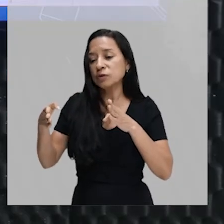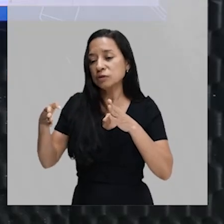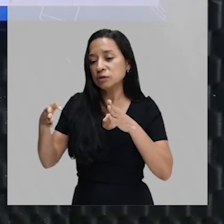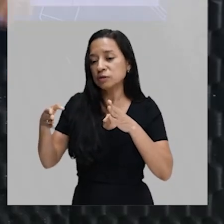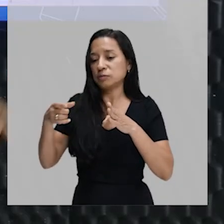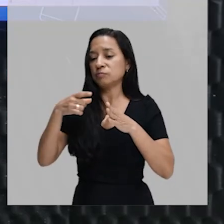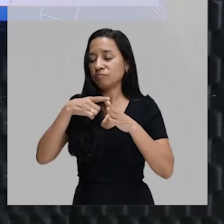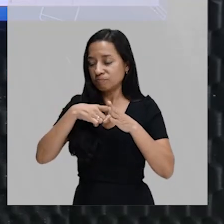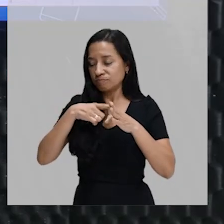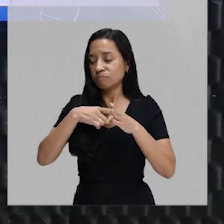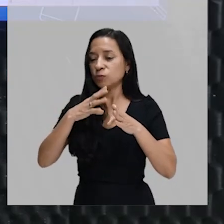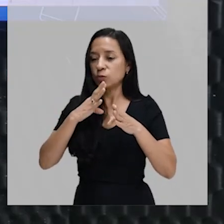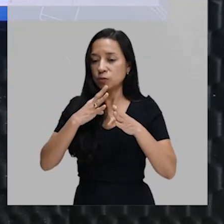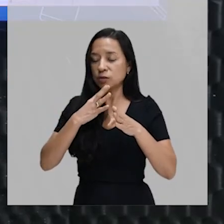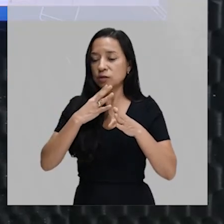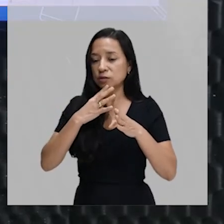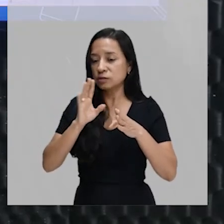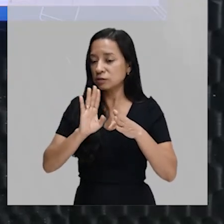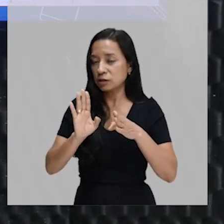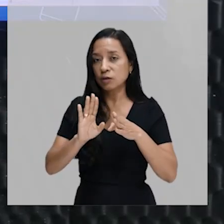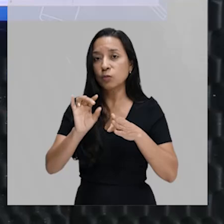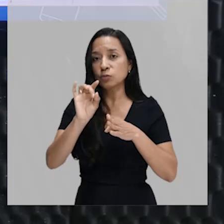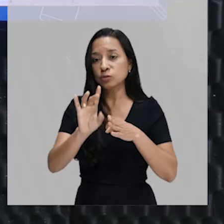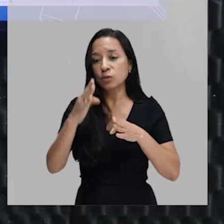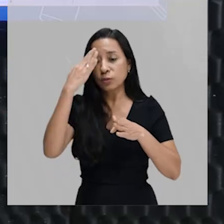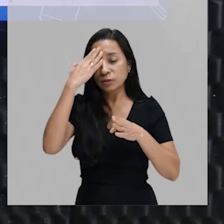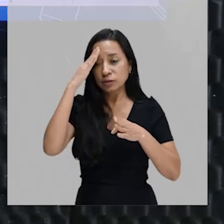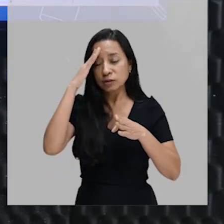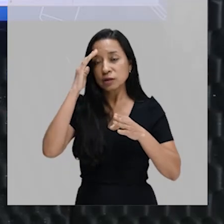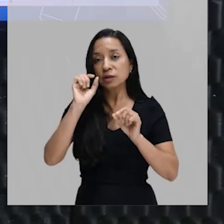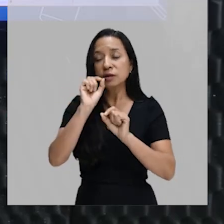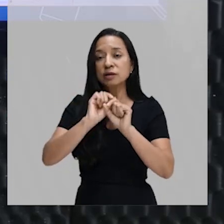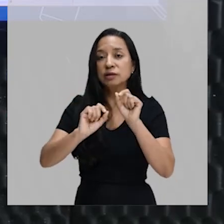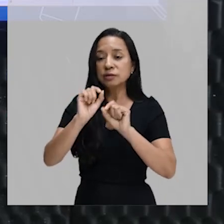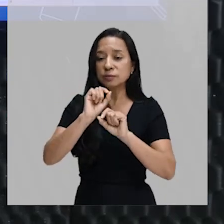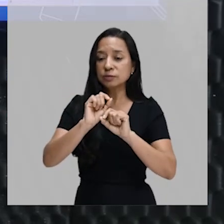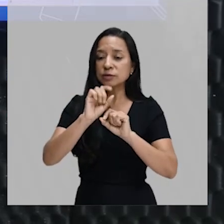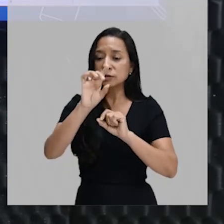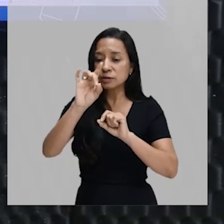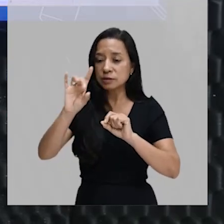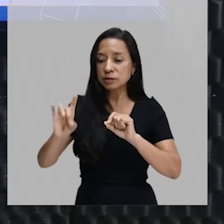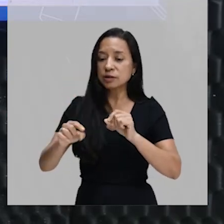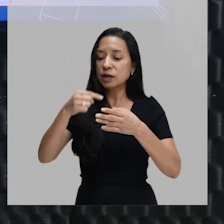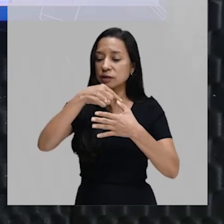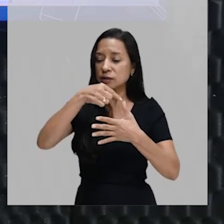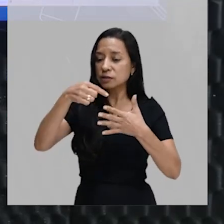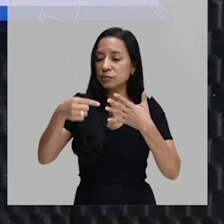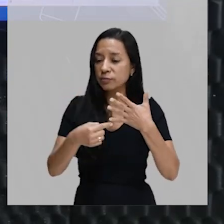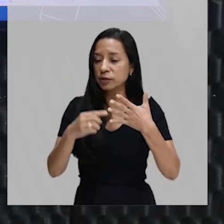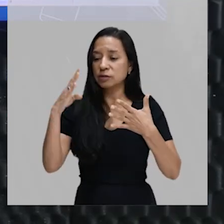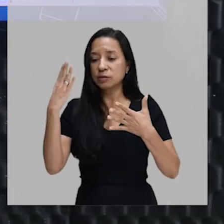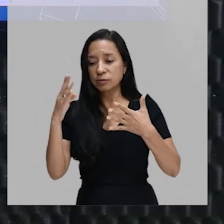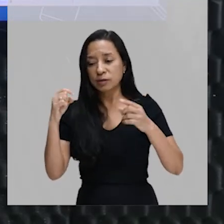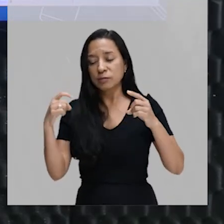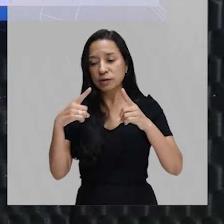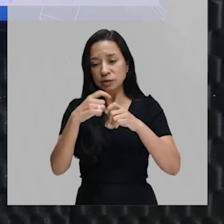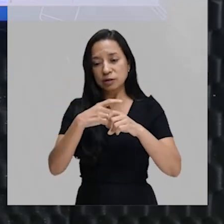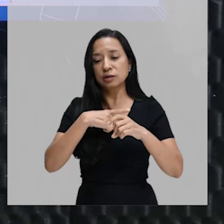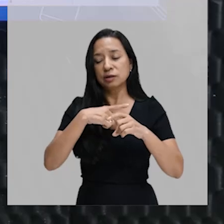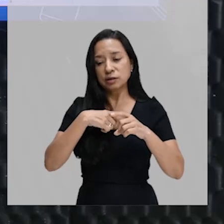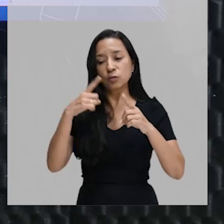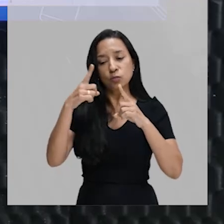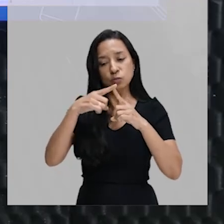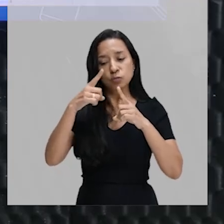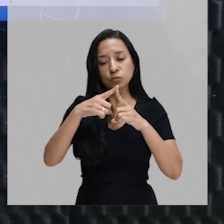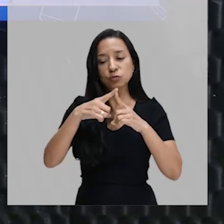restrição reconhecem? Não. Basta você entender que cada espécie de bactéria vai ter um tipo de enzima de